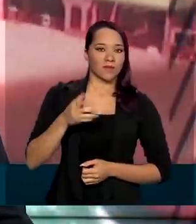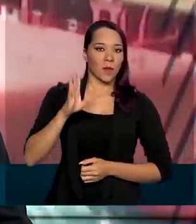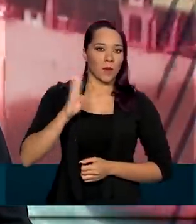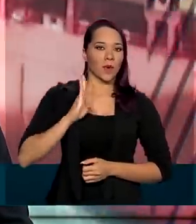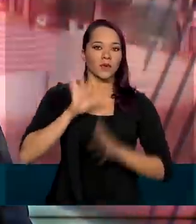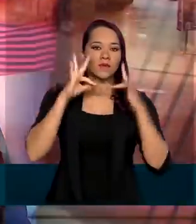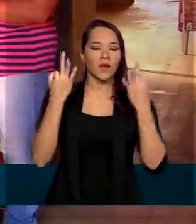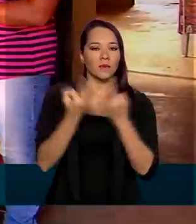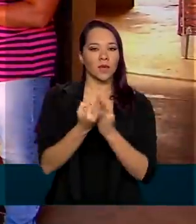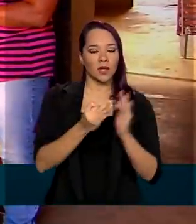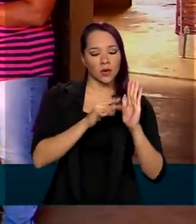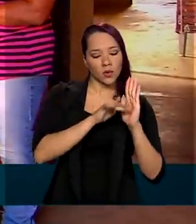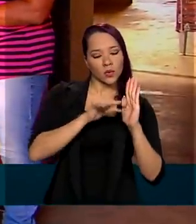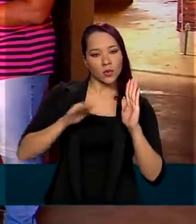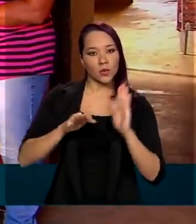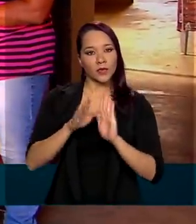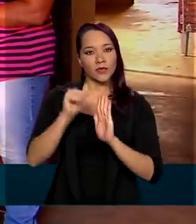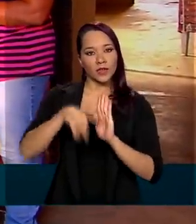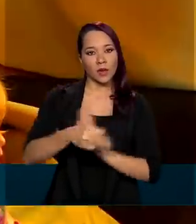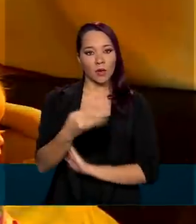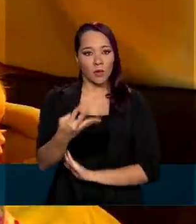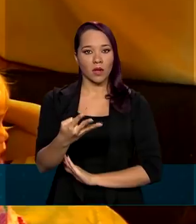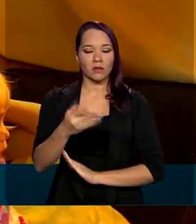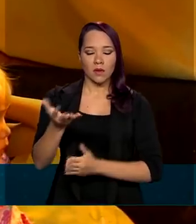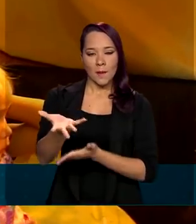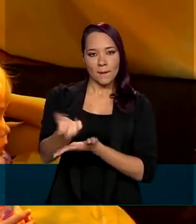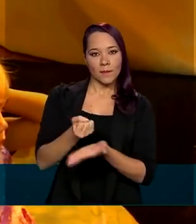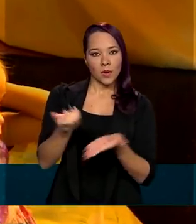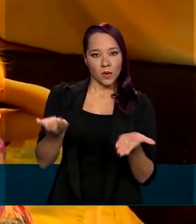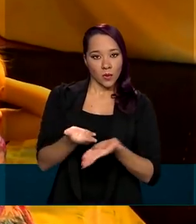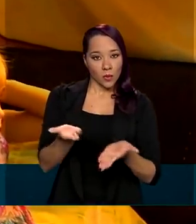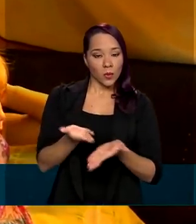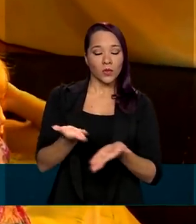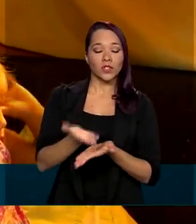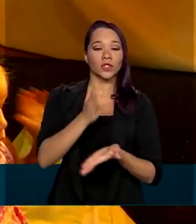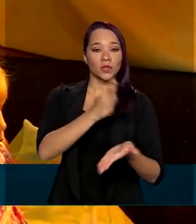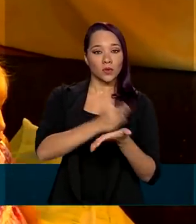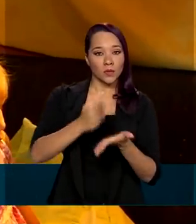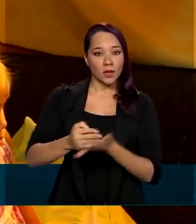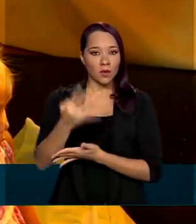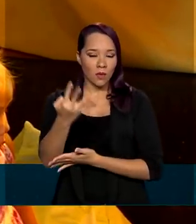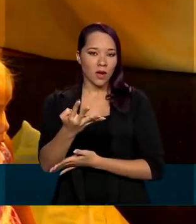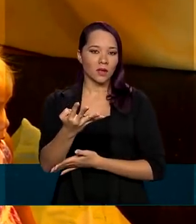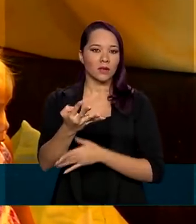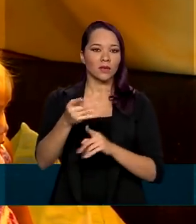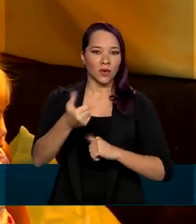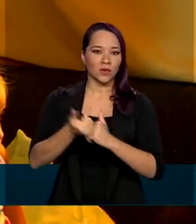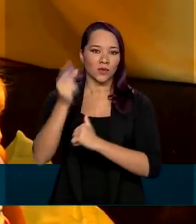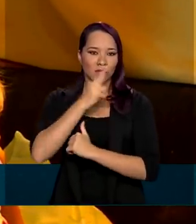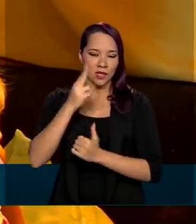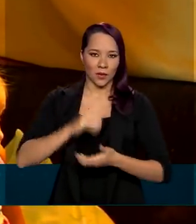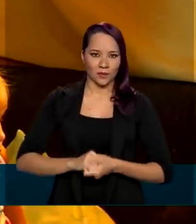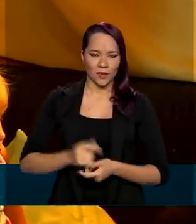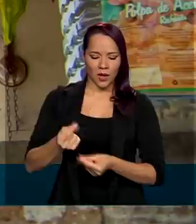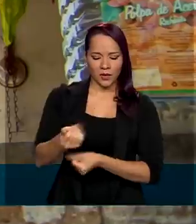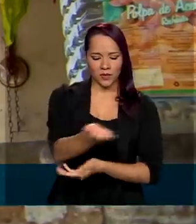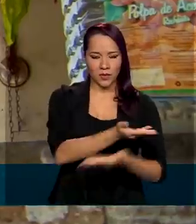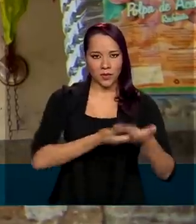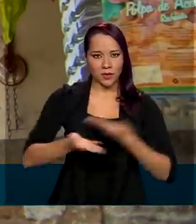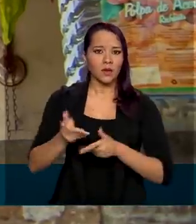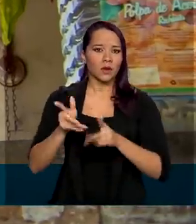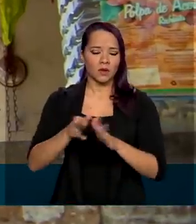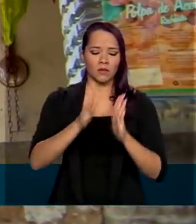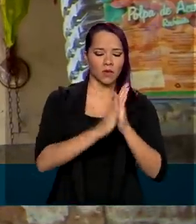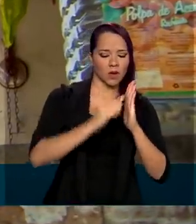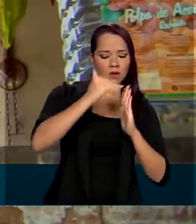com o NIS Final 4, recebem hoje a quarta parcela do auxílio emergencial. Lembrando que a transferência dos recursos segue o calendário